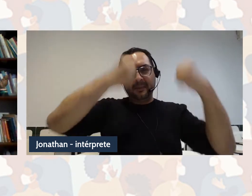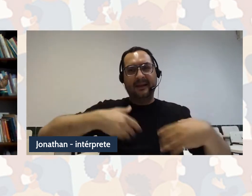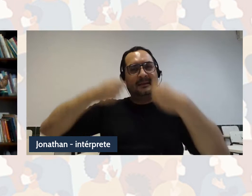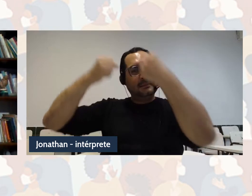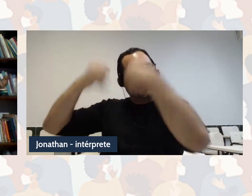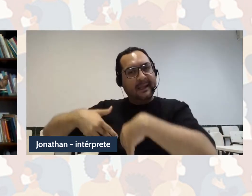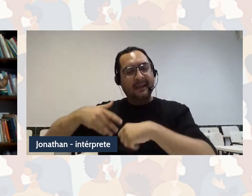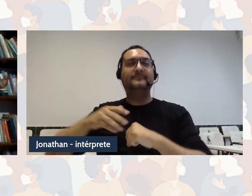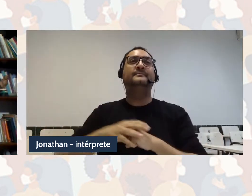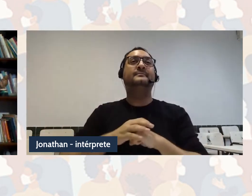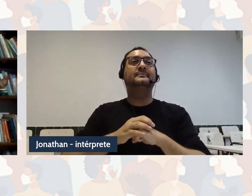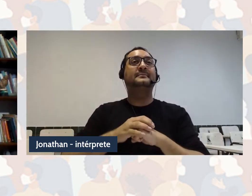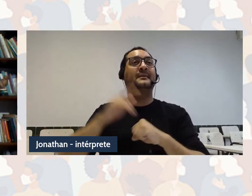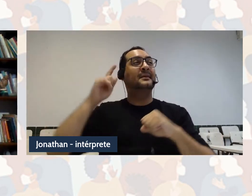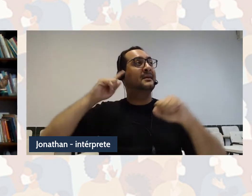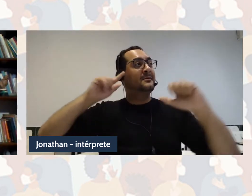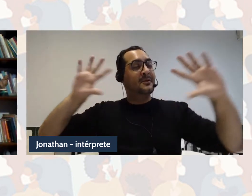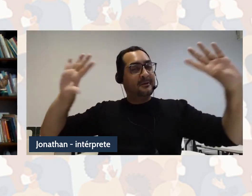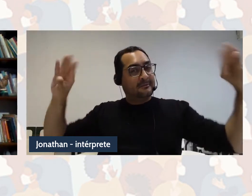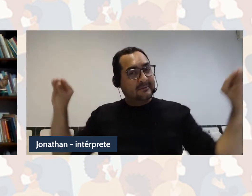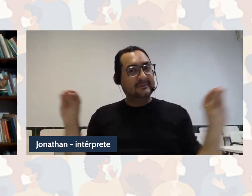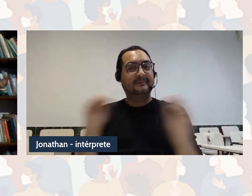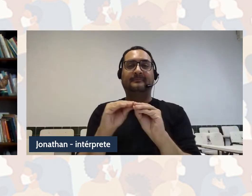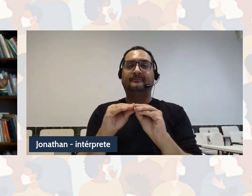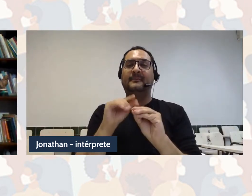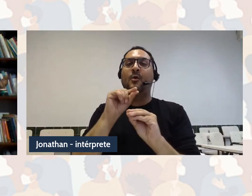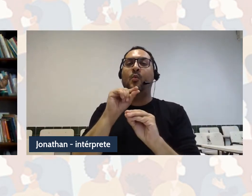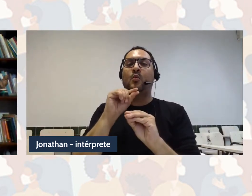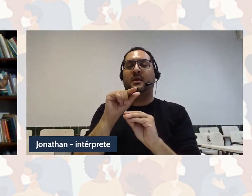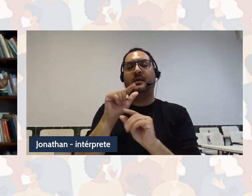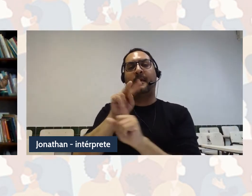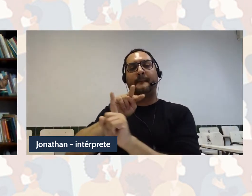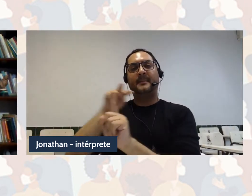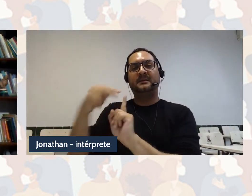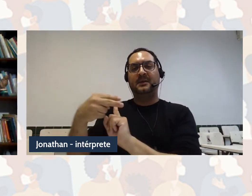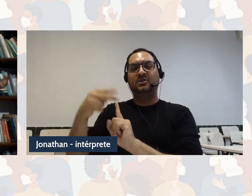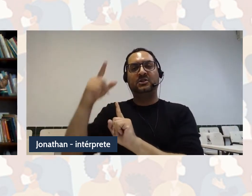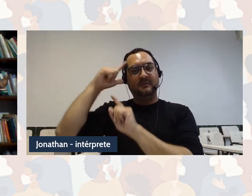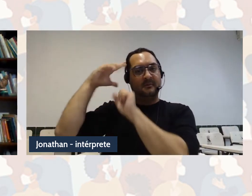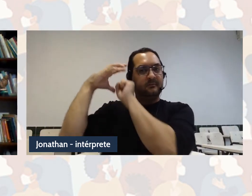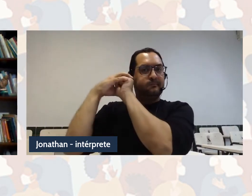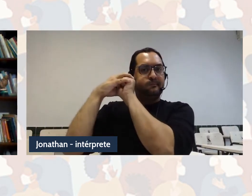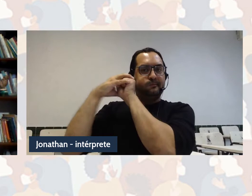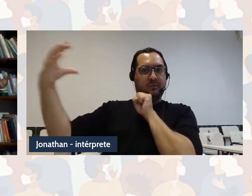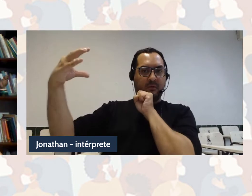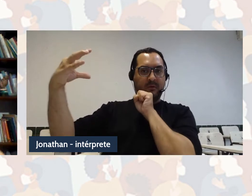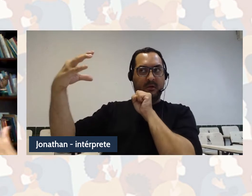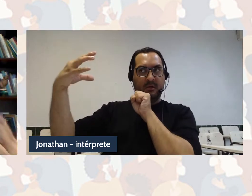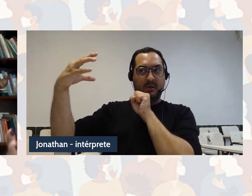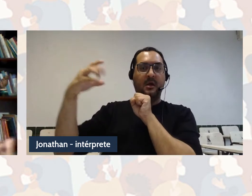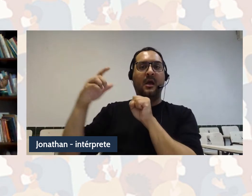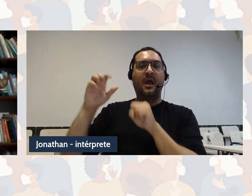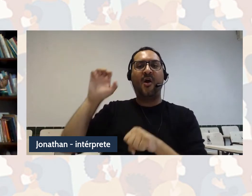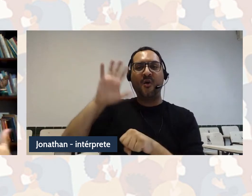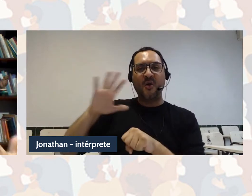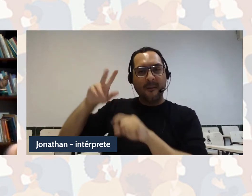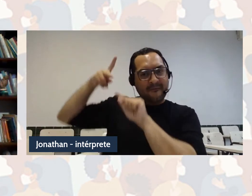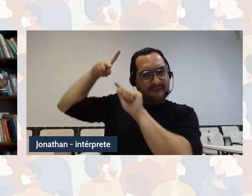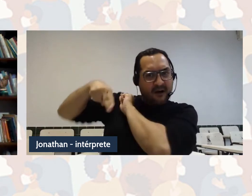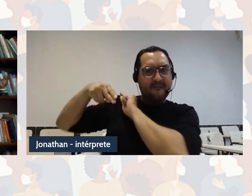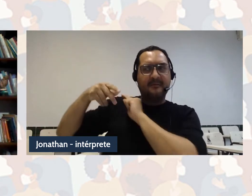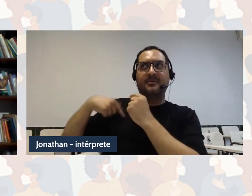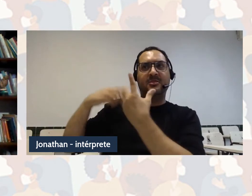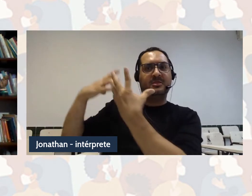caminhar para as perspectivas decoloniais. E aí, vou tratar basicamente de dois aspectos que eu venho tratando, venho